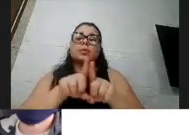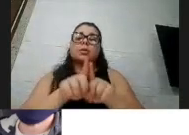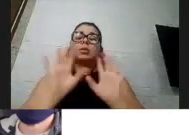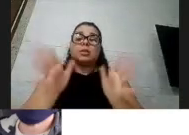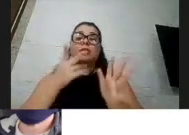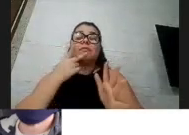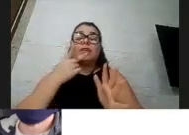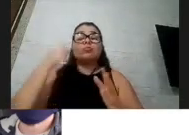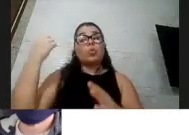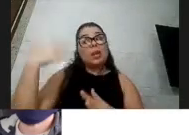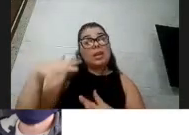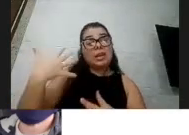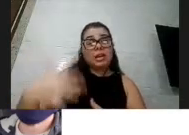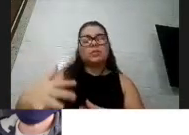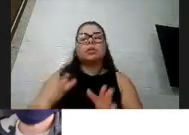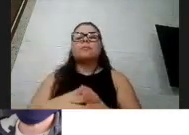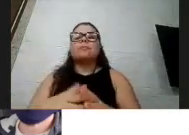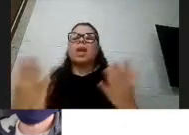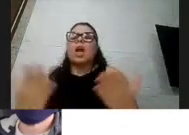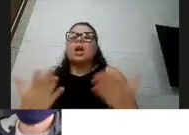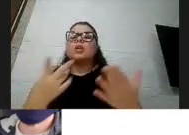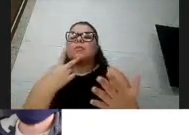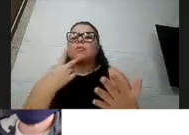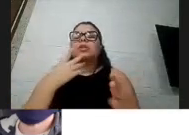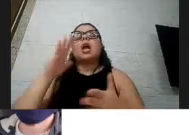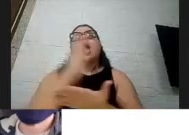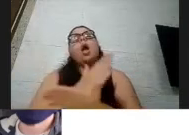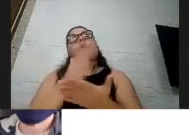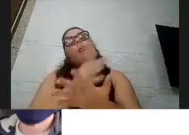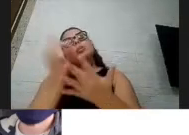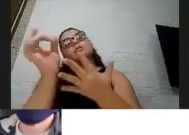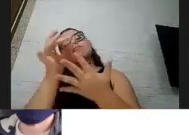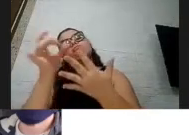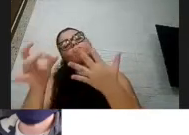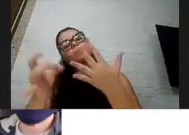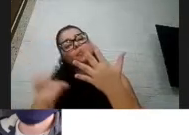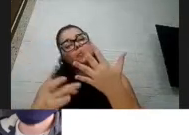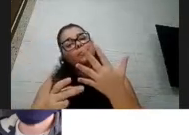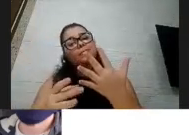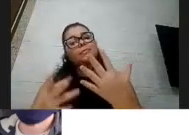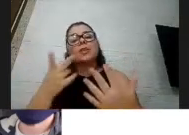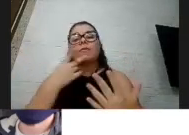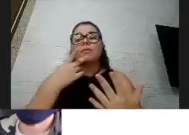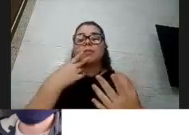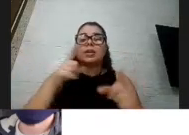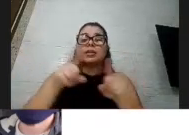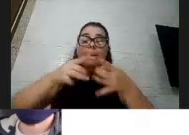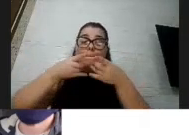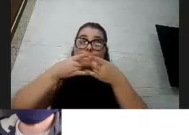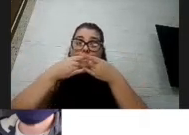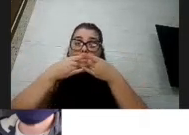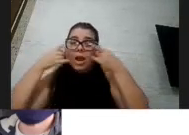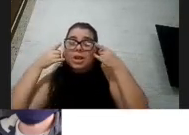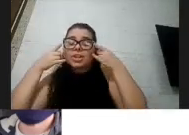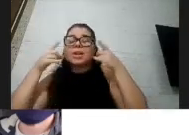gravidade e algumas especificidades aqui que eu listei que são, que a gente vai falar das máscaras e do distanciamento social,